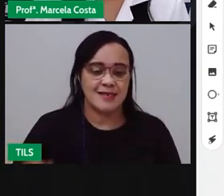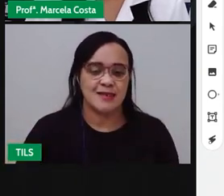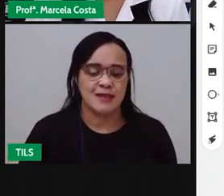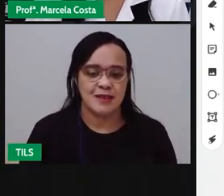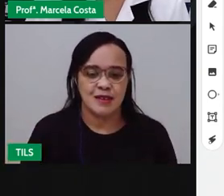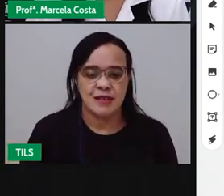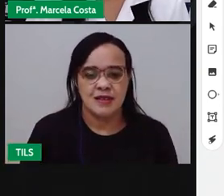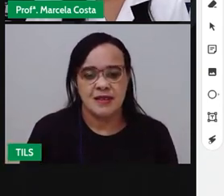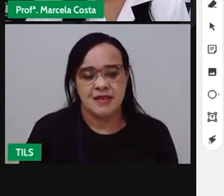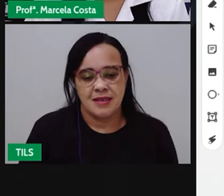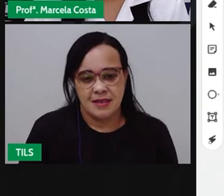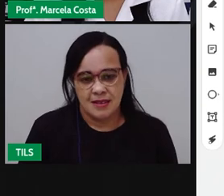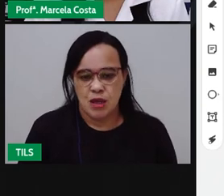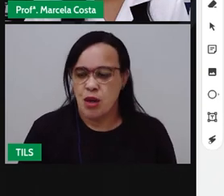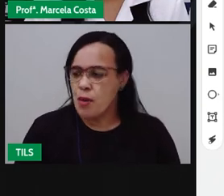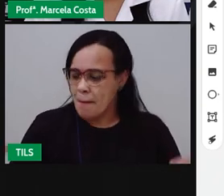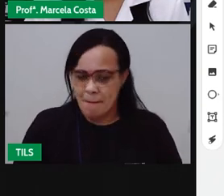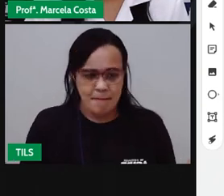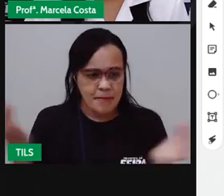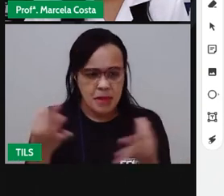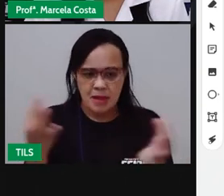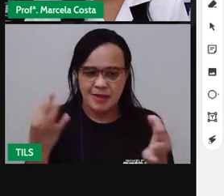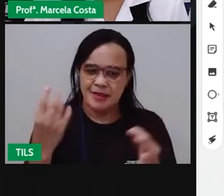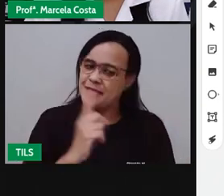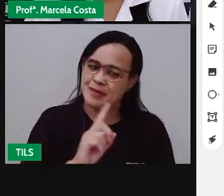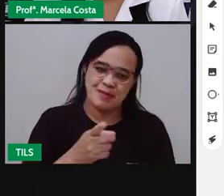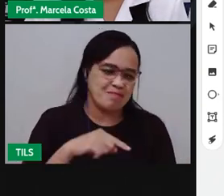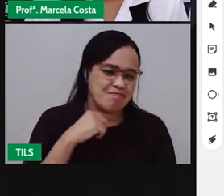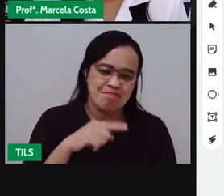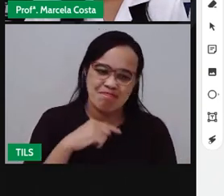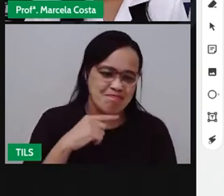Não precisa ser perfeito, tá, crianças?